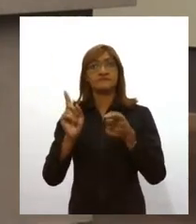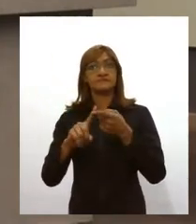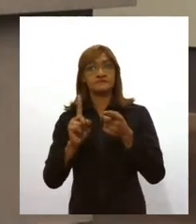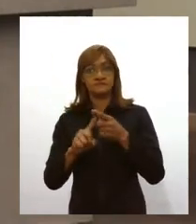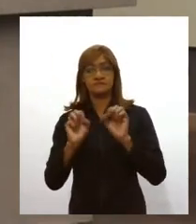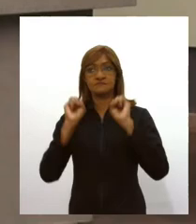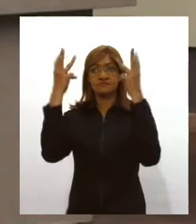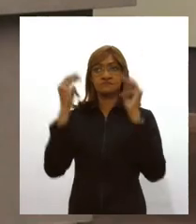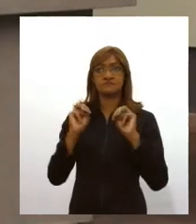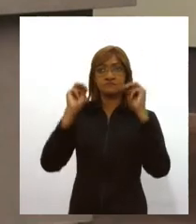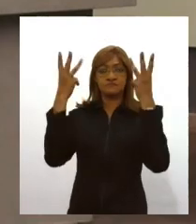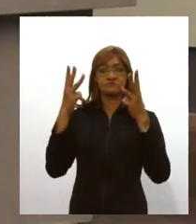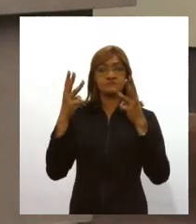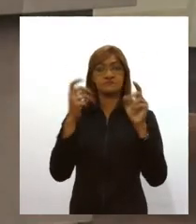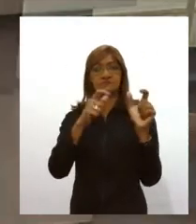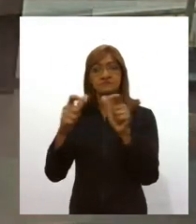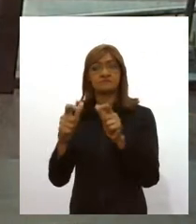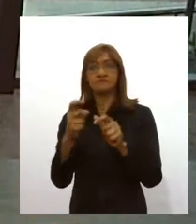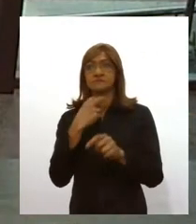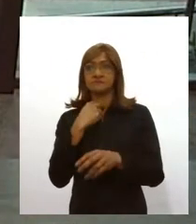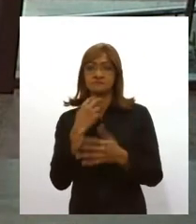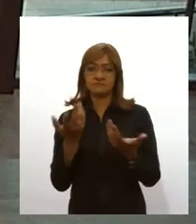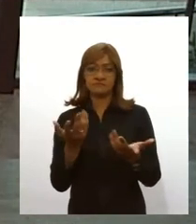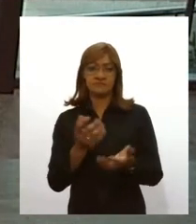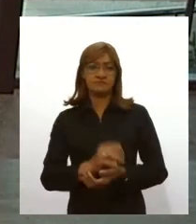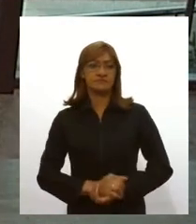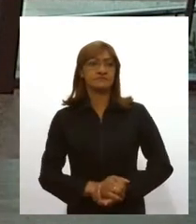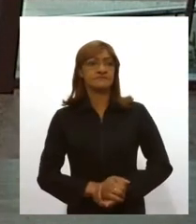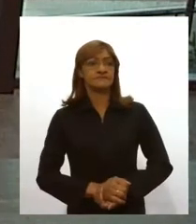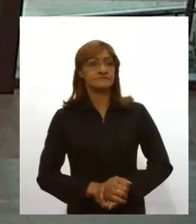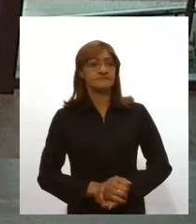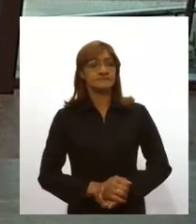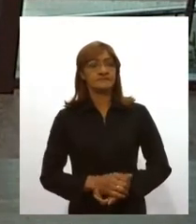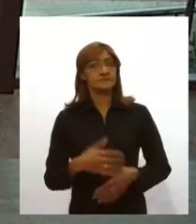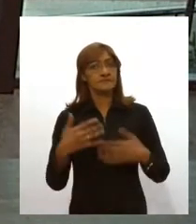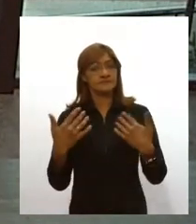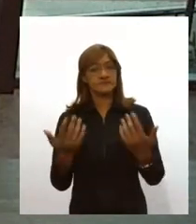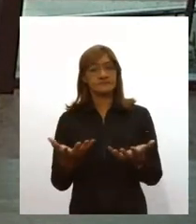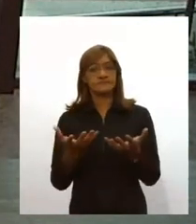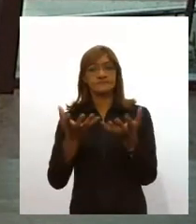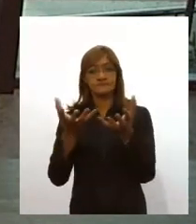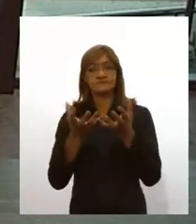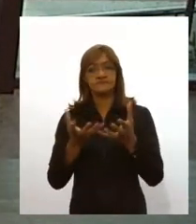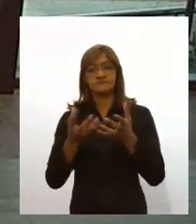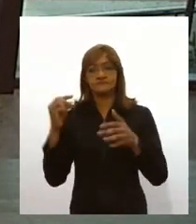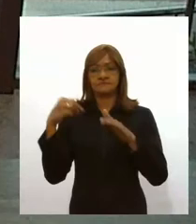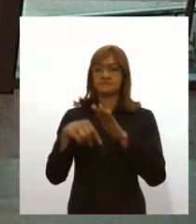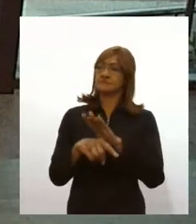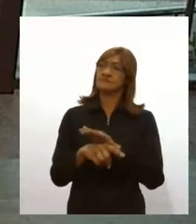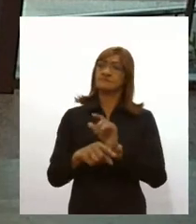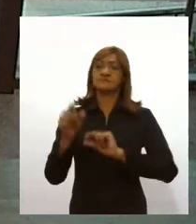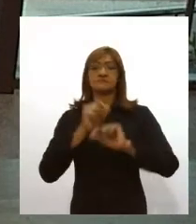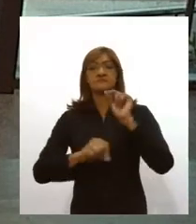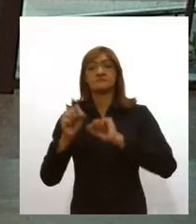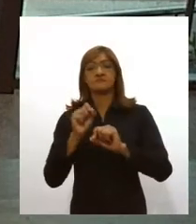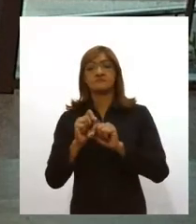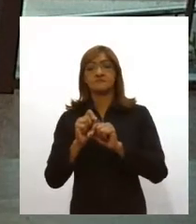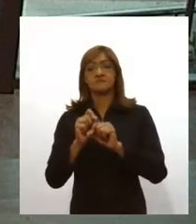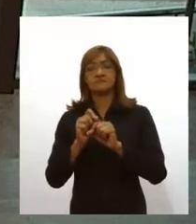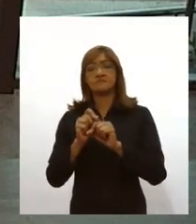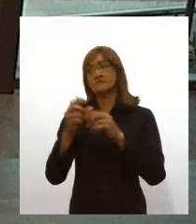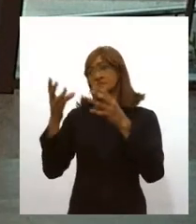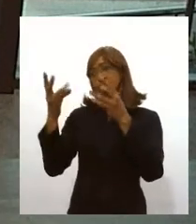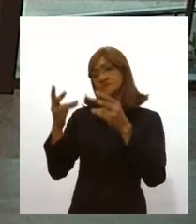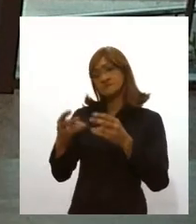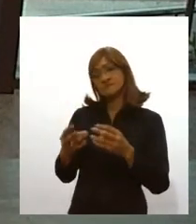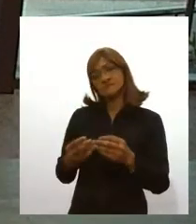boates e micaretas. Pois é, e a gente quer aprofundar mais sobre esse assunto, para saber detalhes mesmo